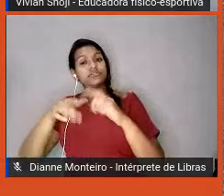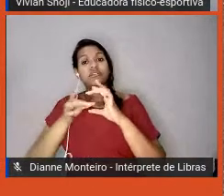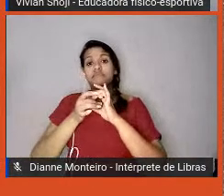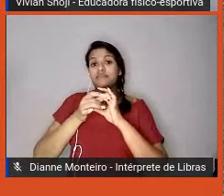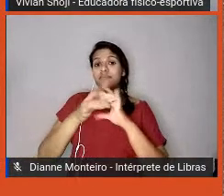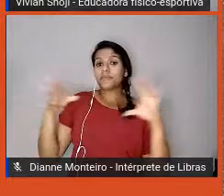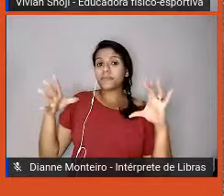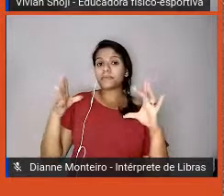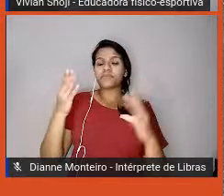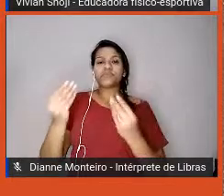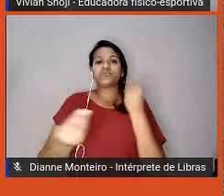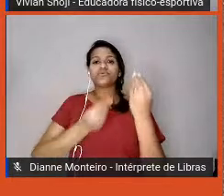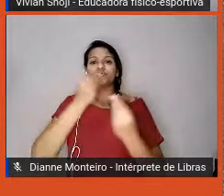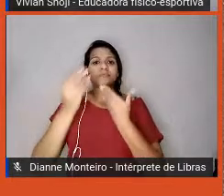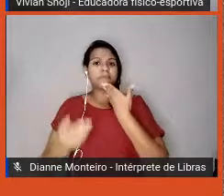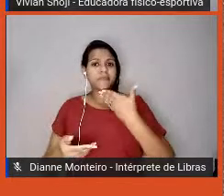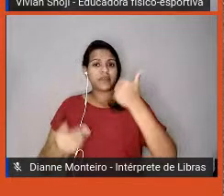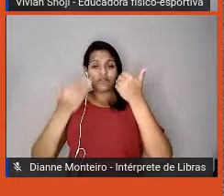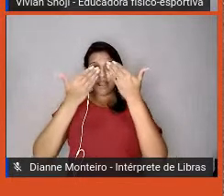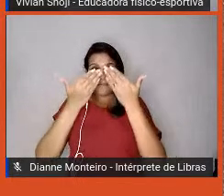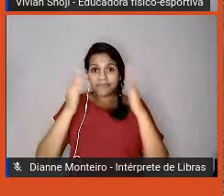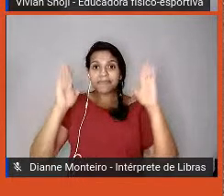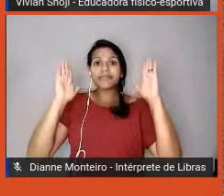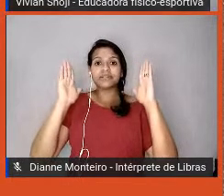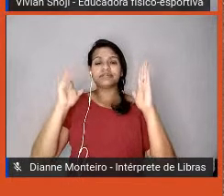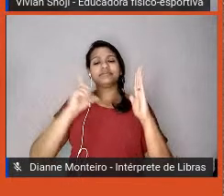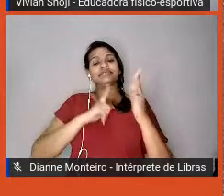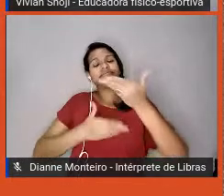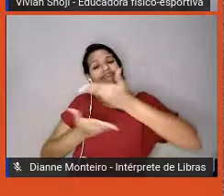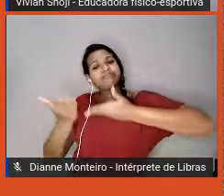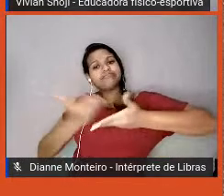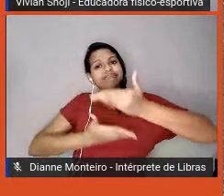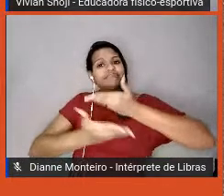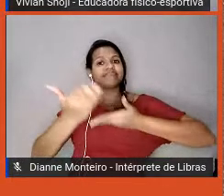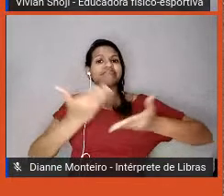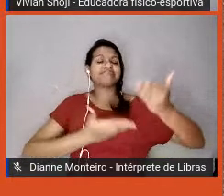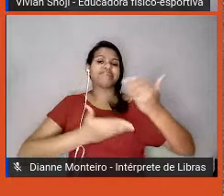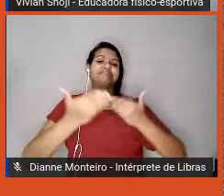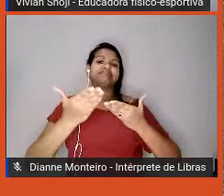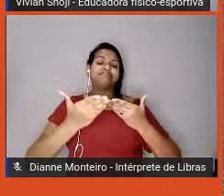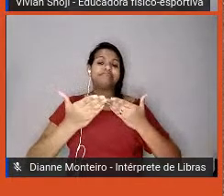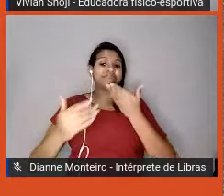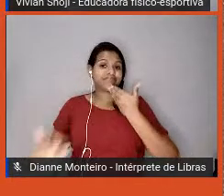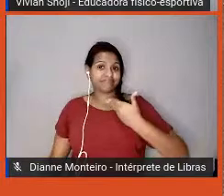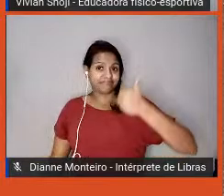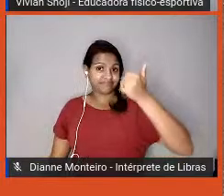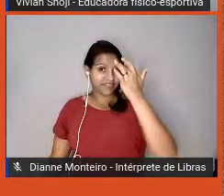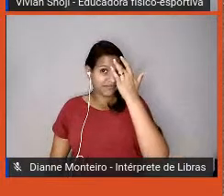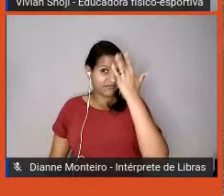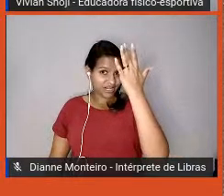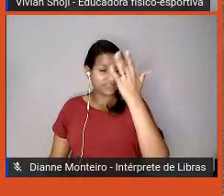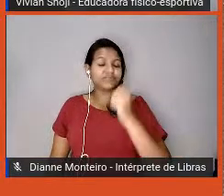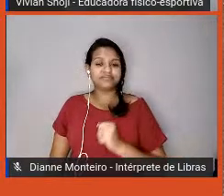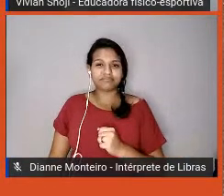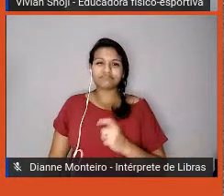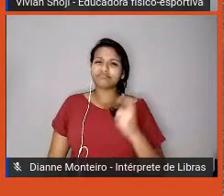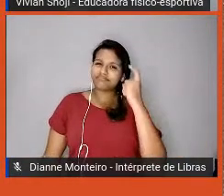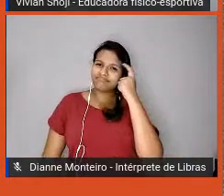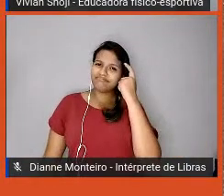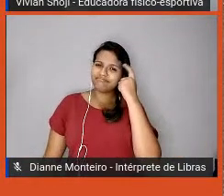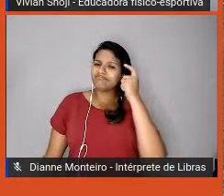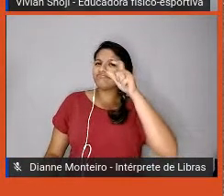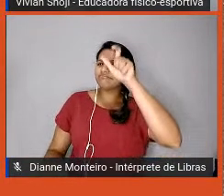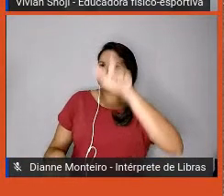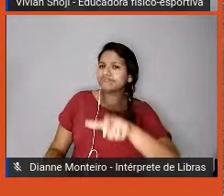uma escuta aberta torna essas relações com o seu colaborador mais próximas. Pensar que esse colaborador está numa